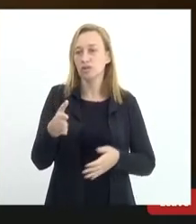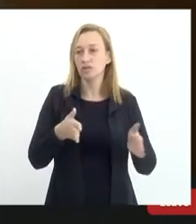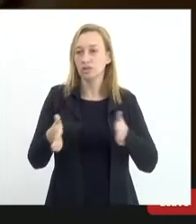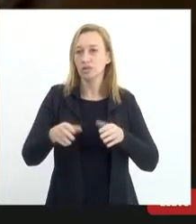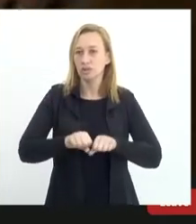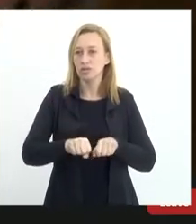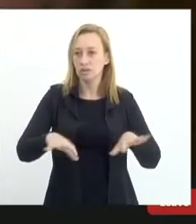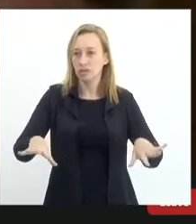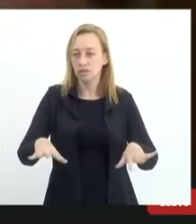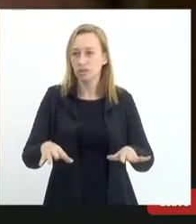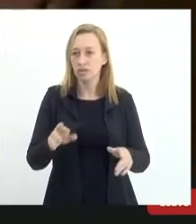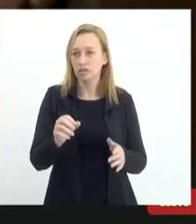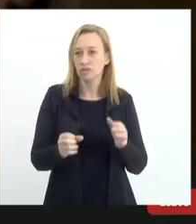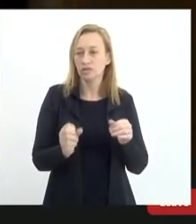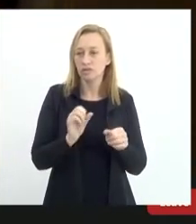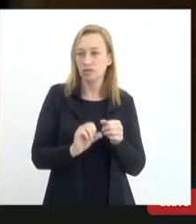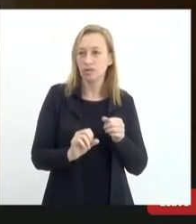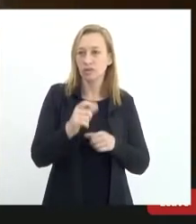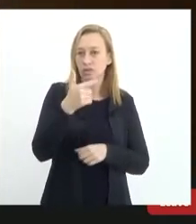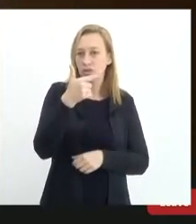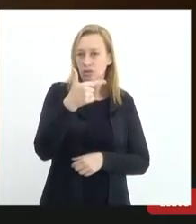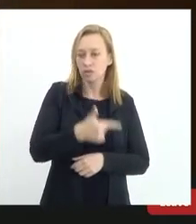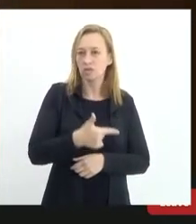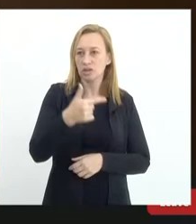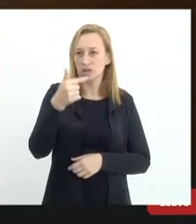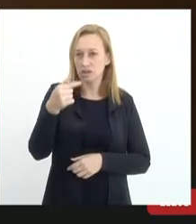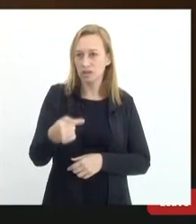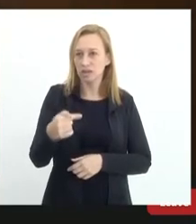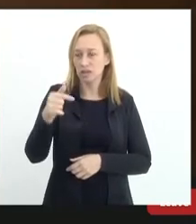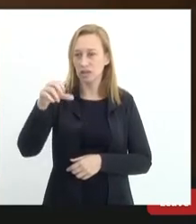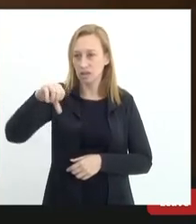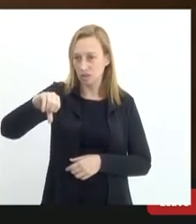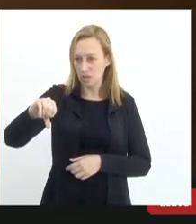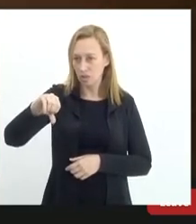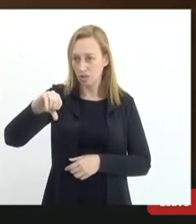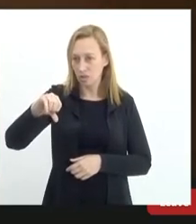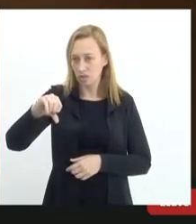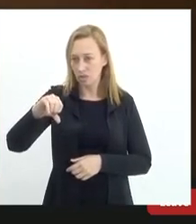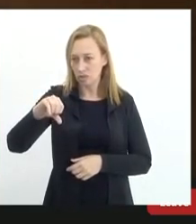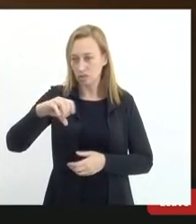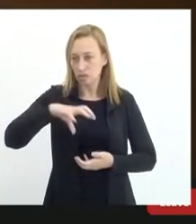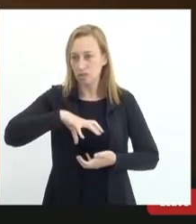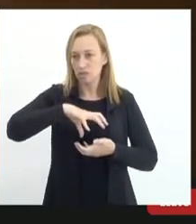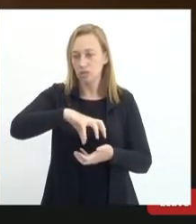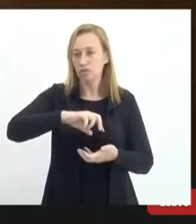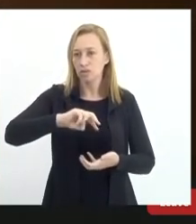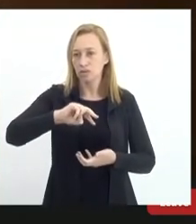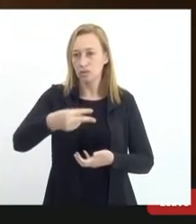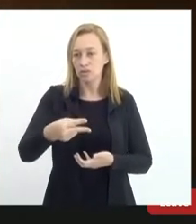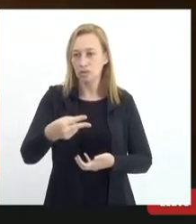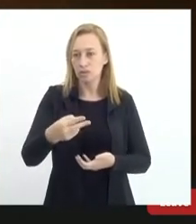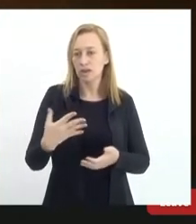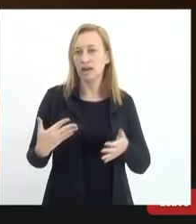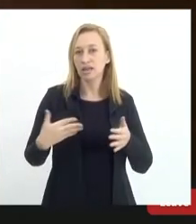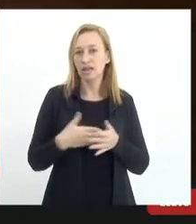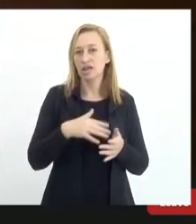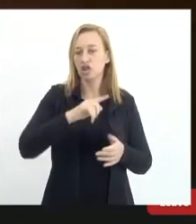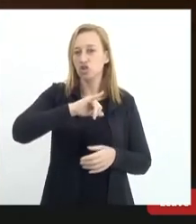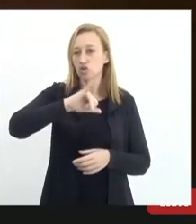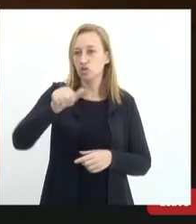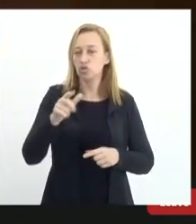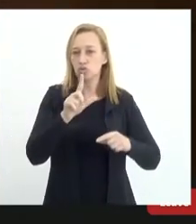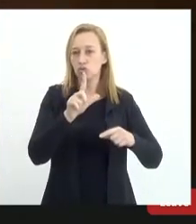Brasil realiza 279 transplantes. Até julho